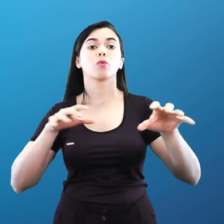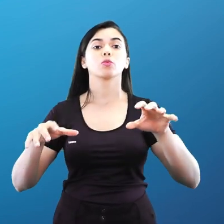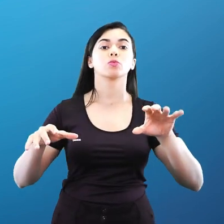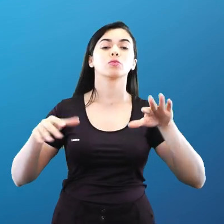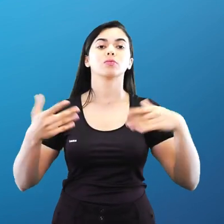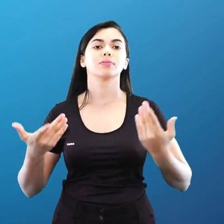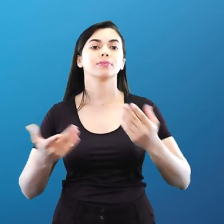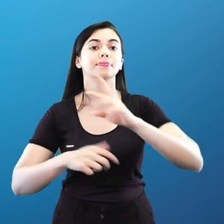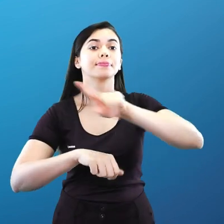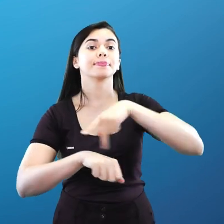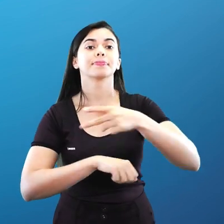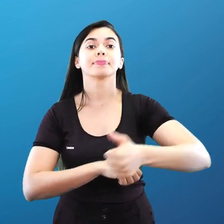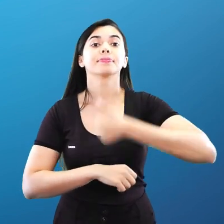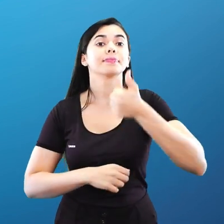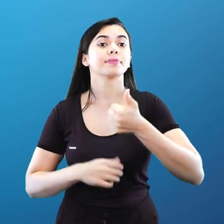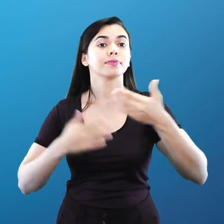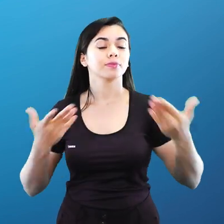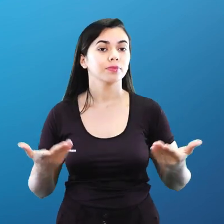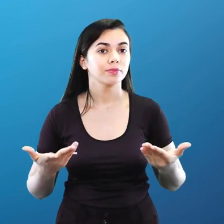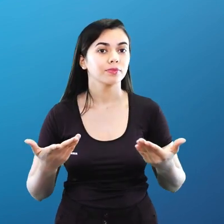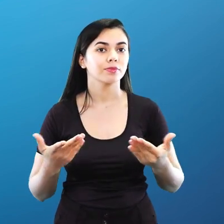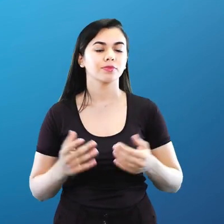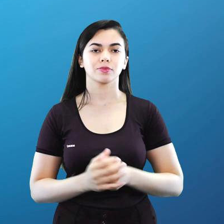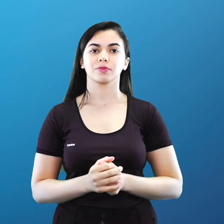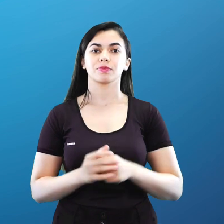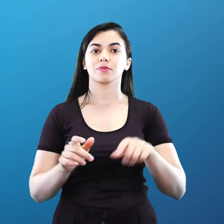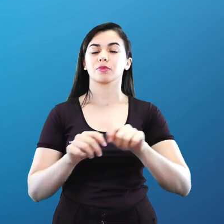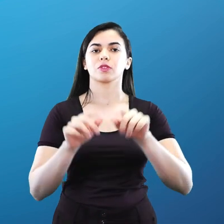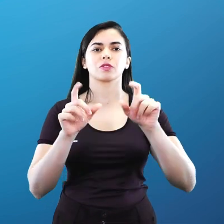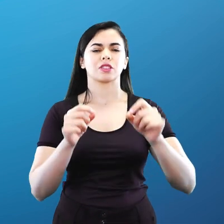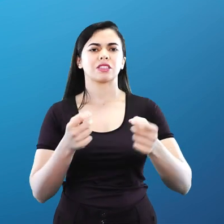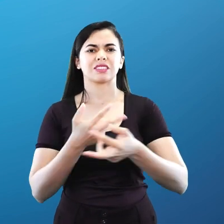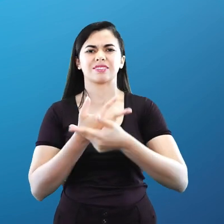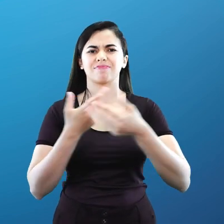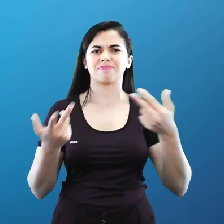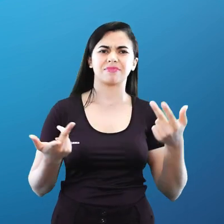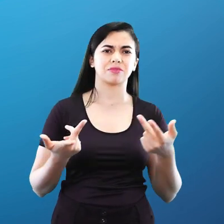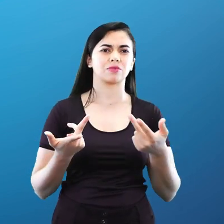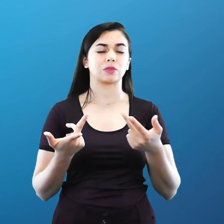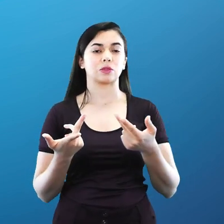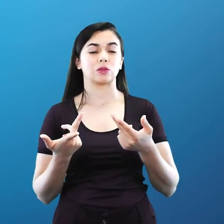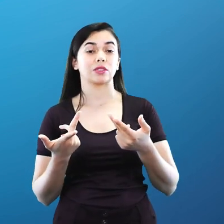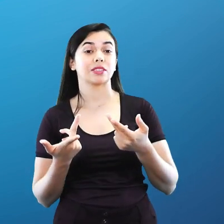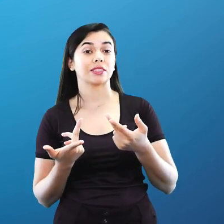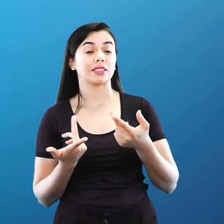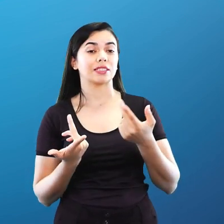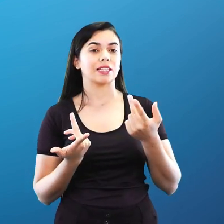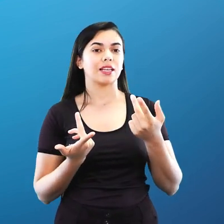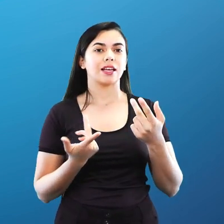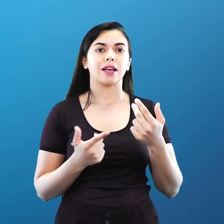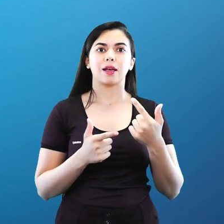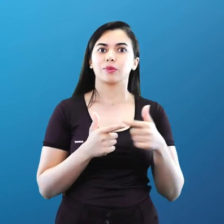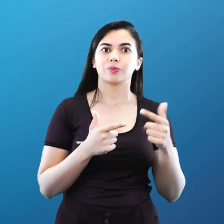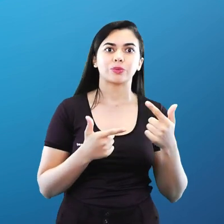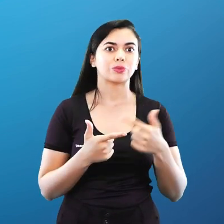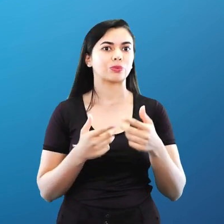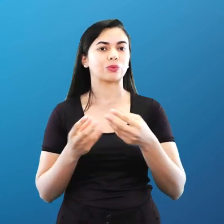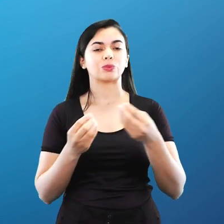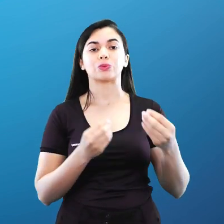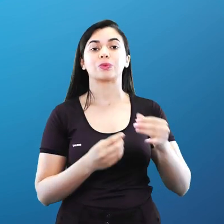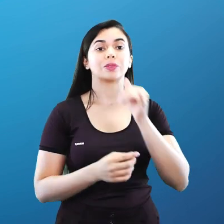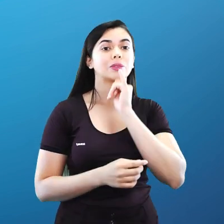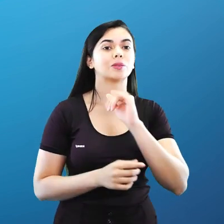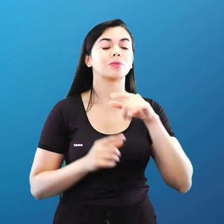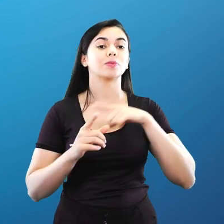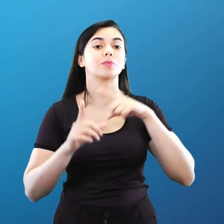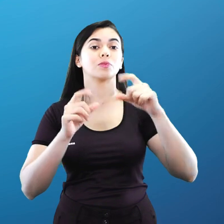provando, fazendo coisas bem loucas, assim. É nesse momento, por exemplo, que a gente tem a corrida